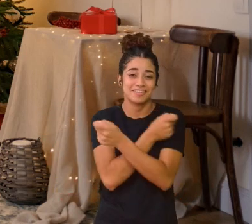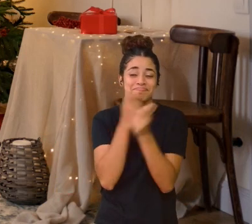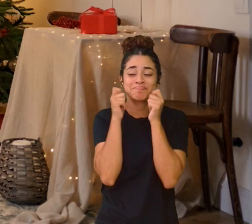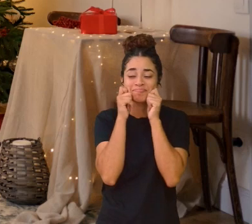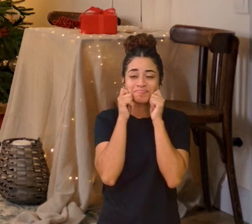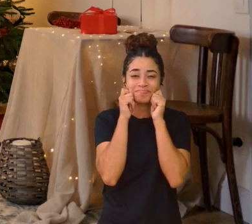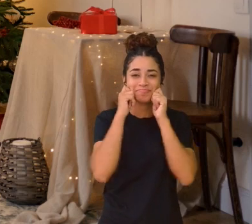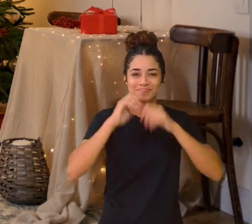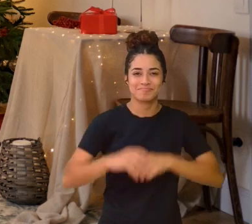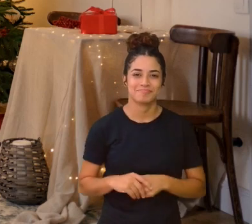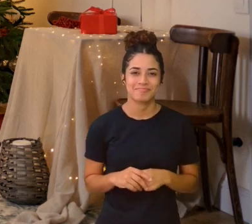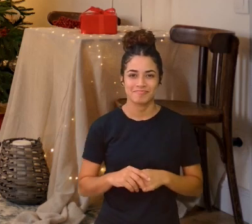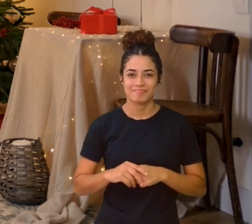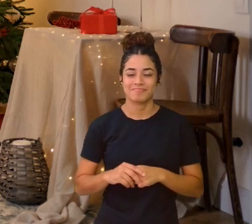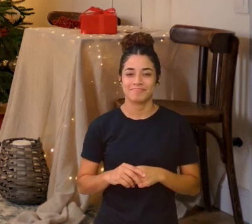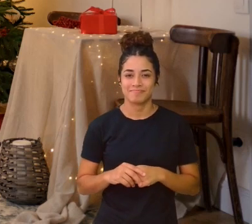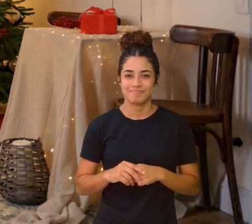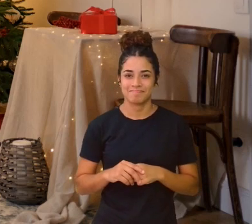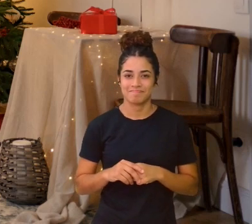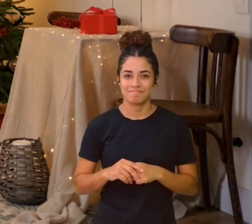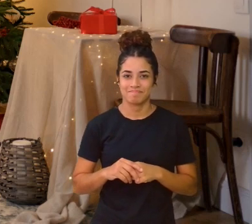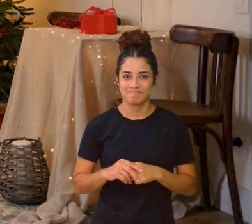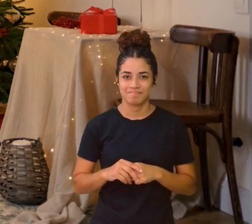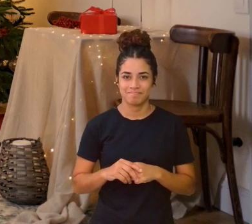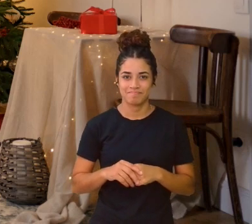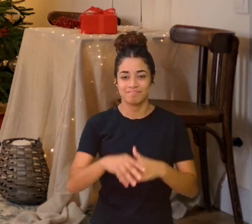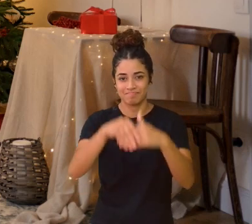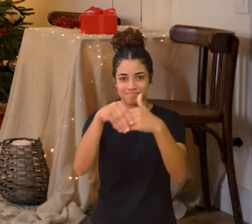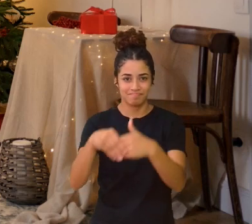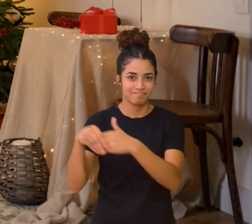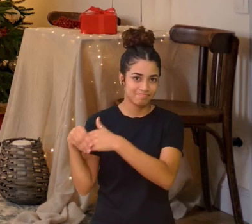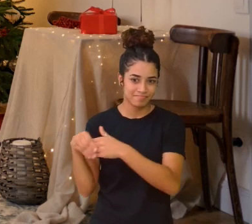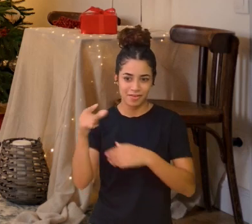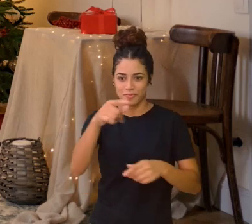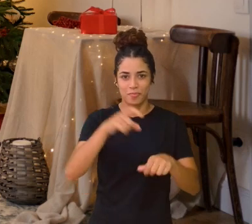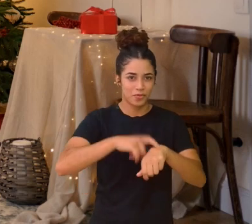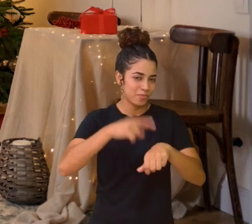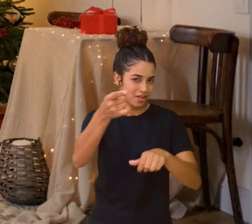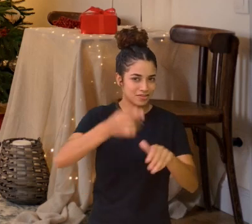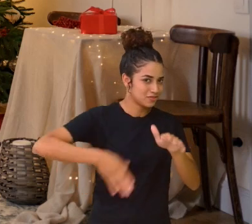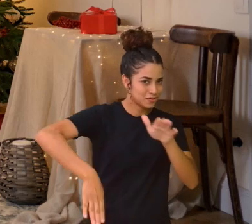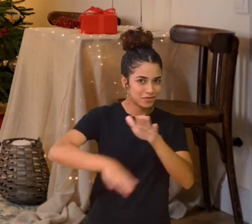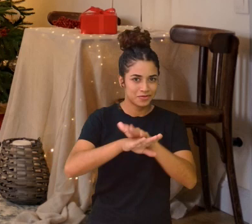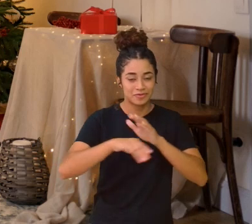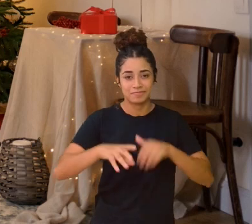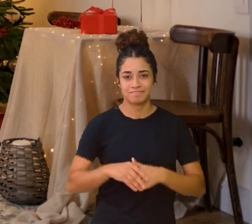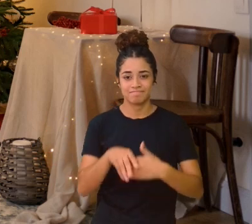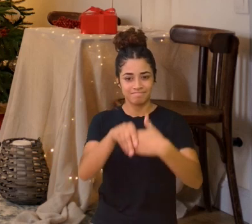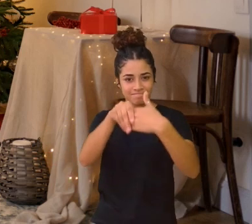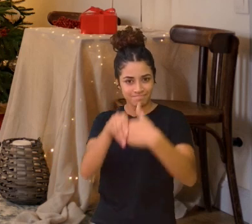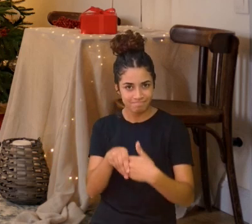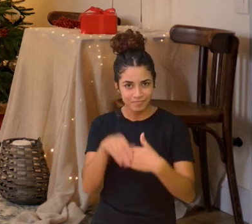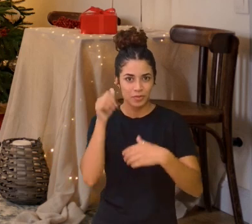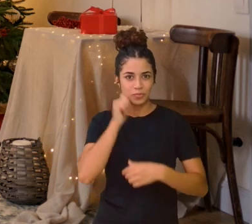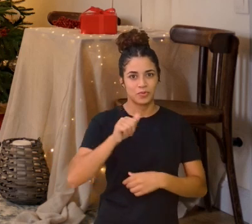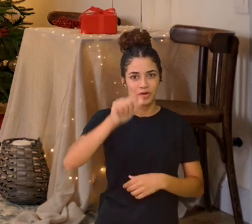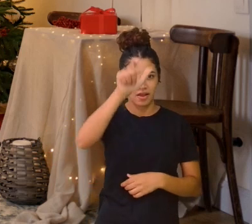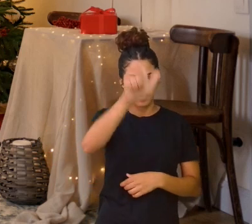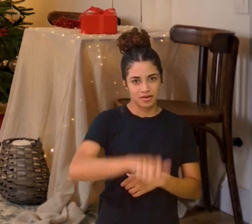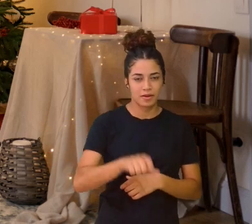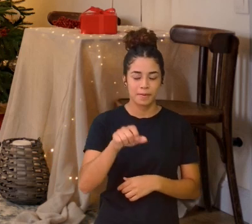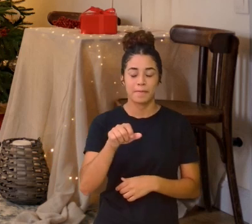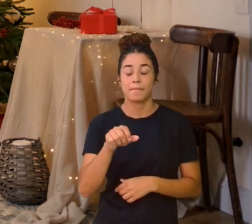Saudando a sua chegada Saudou Madame Bombom